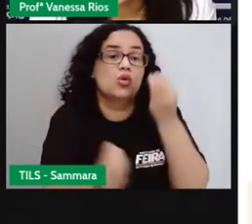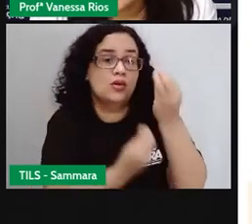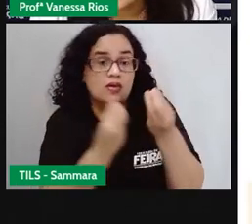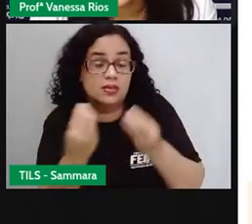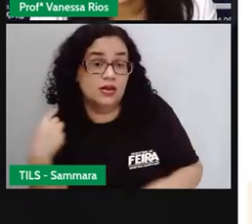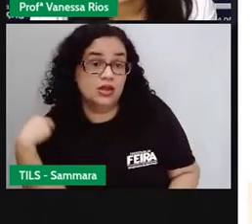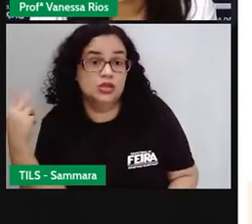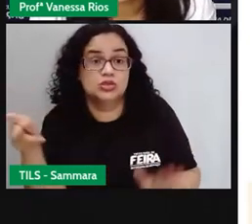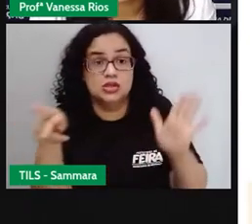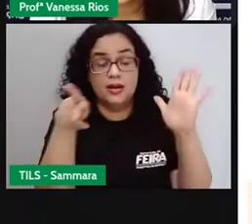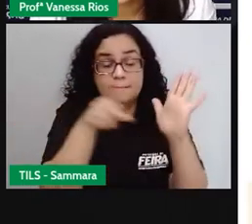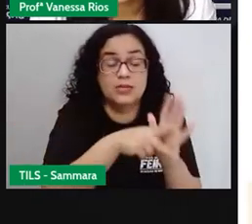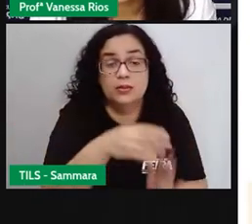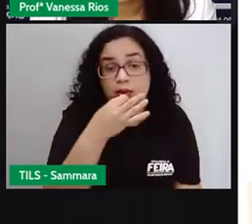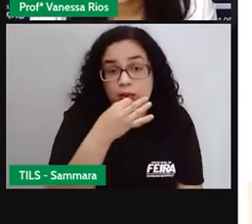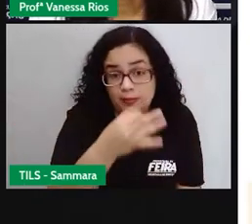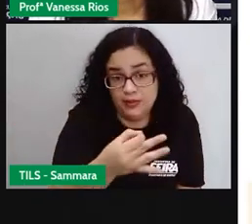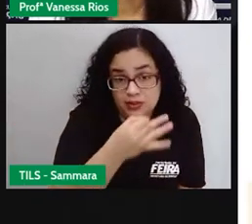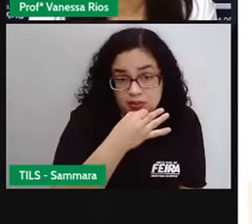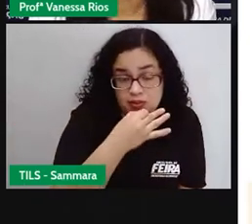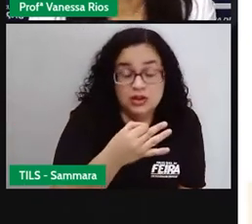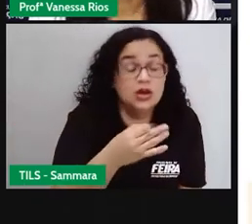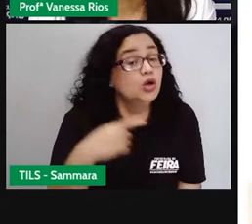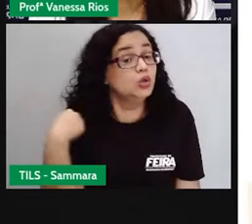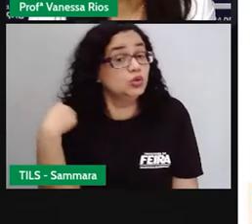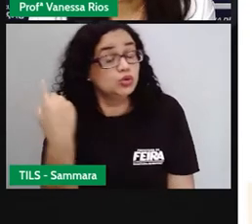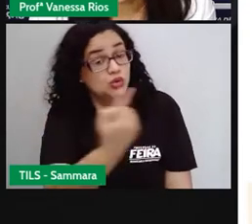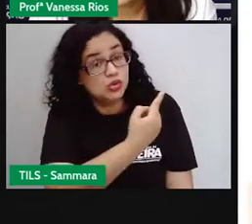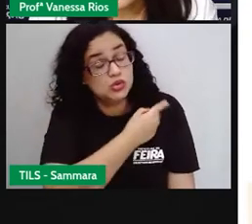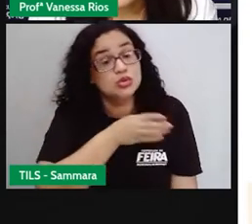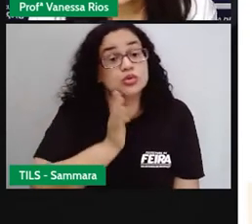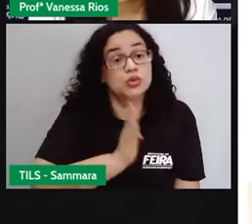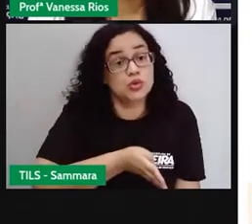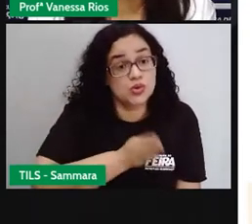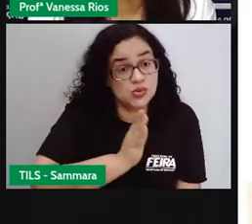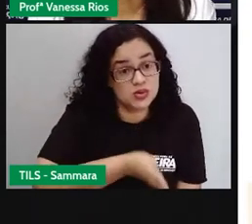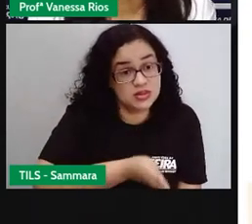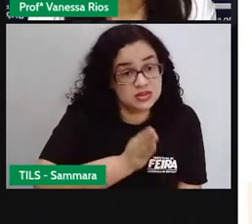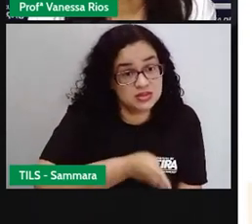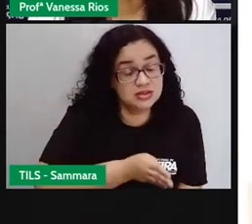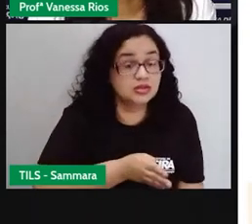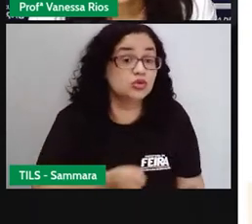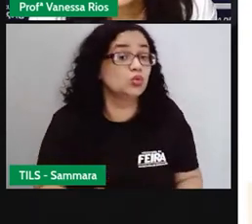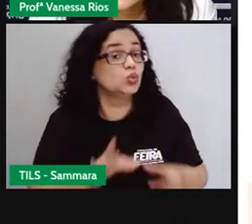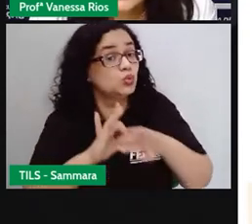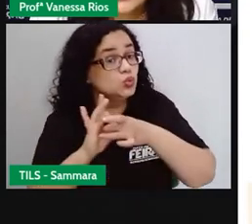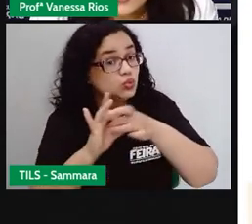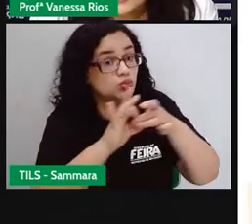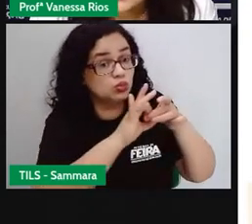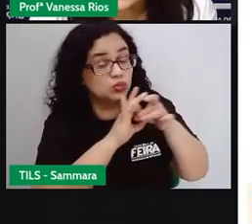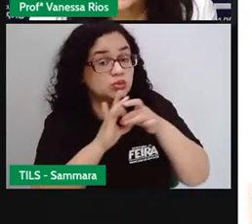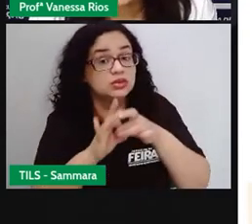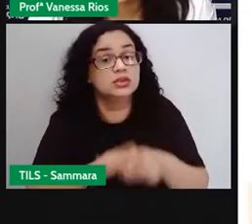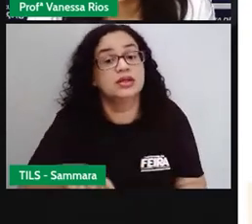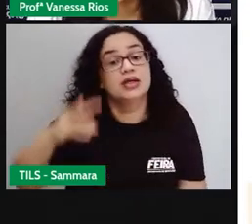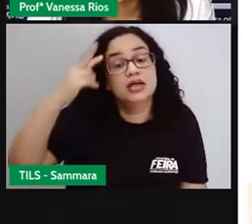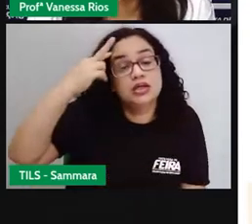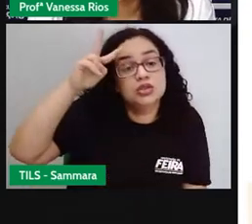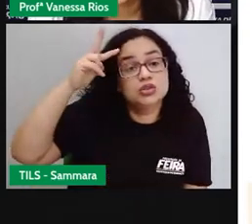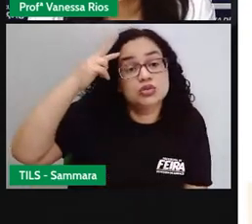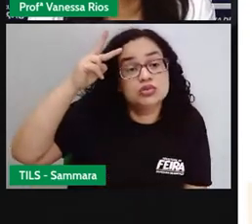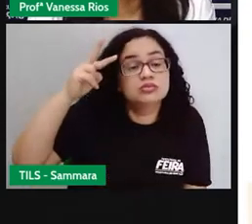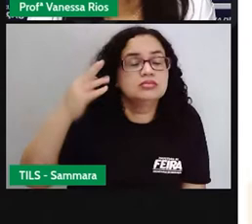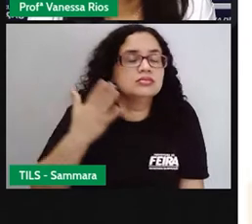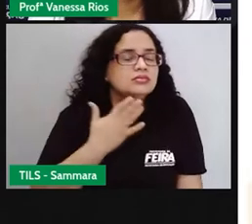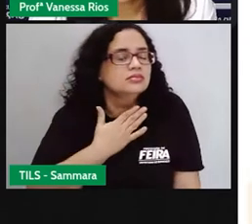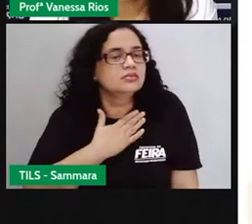da nossa própria opinião. Nosso coração, para se unir às histórias, né? Para ter um